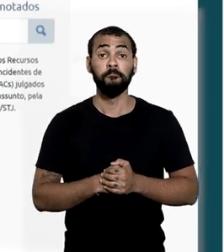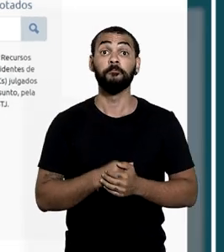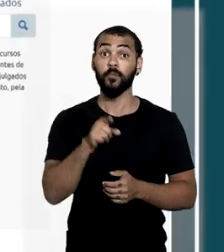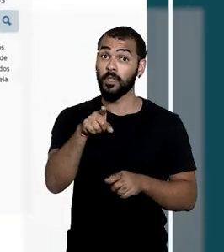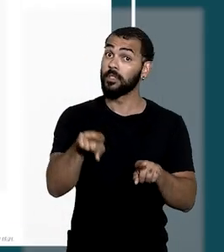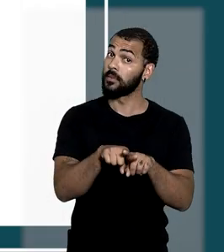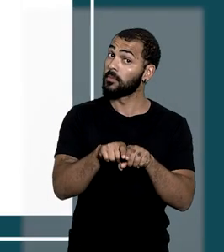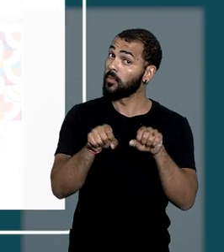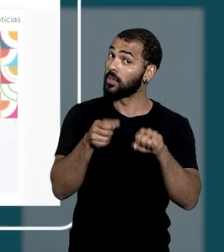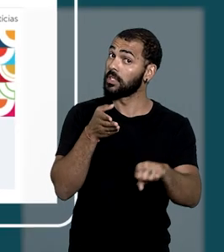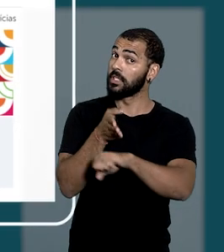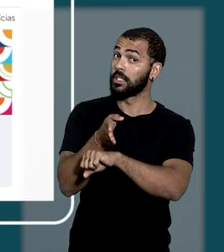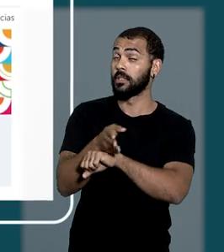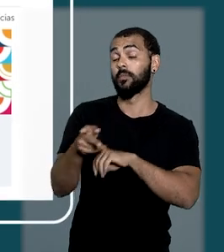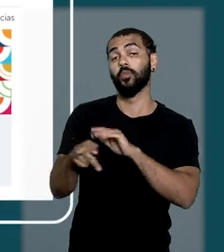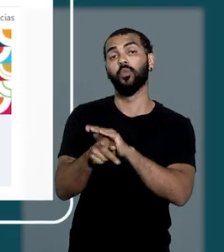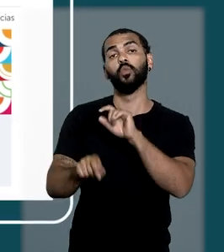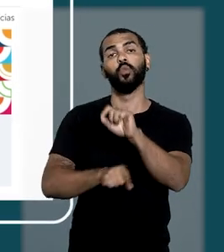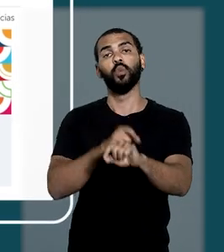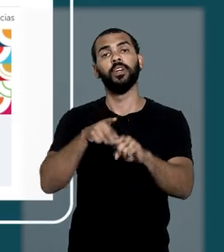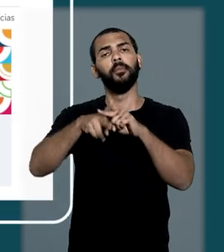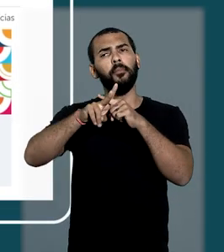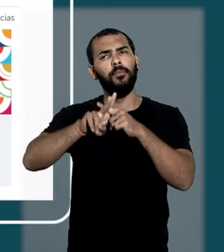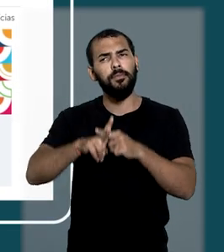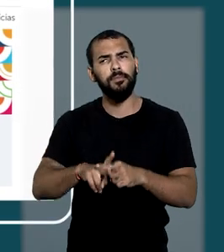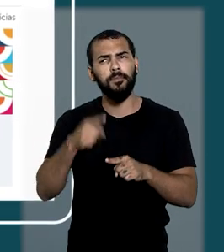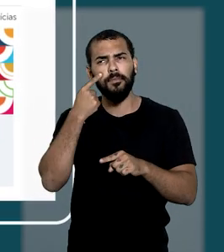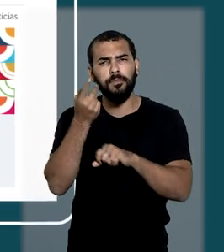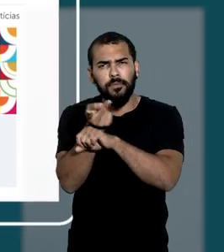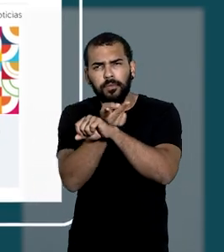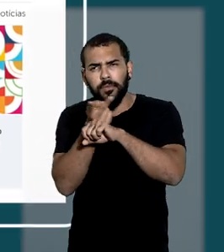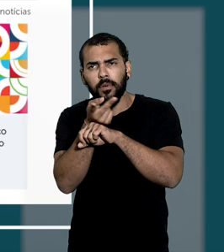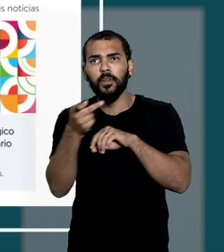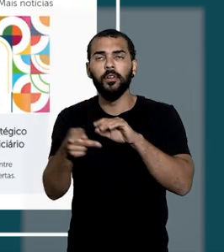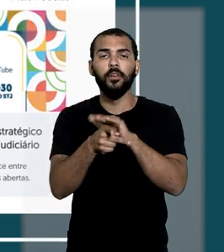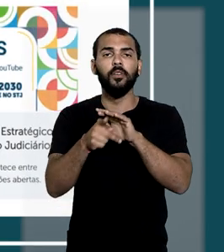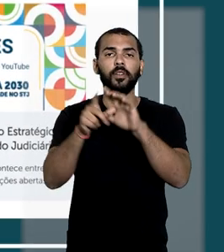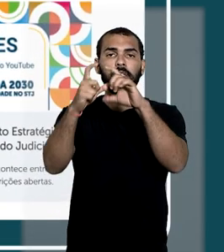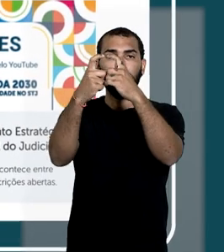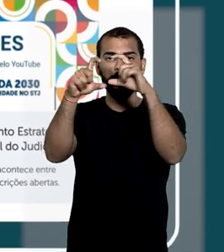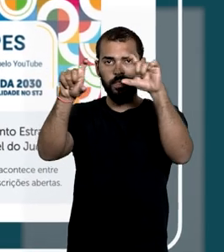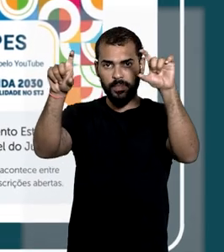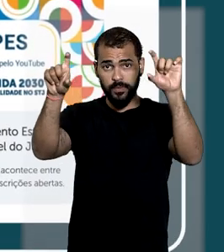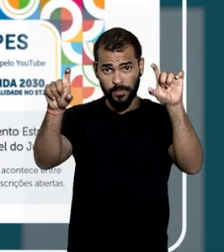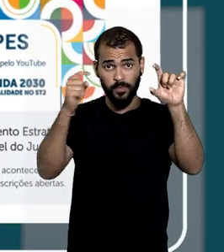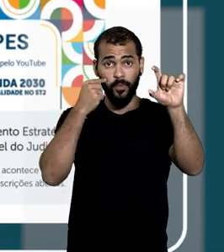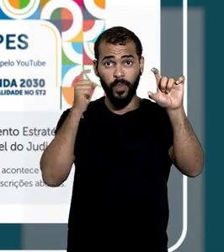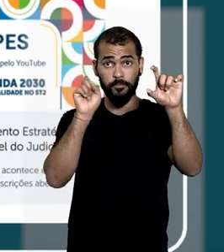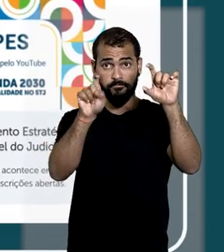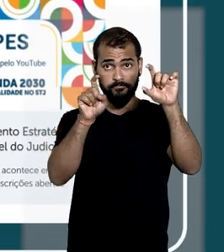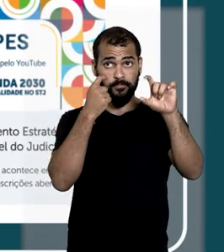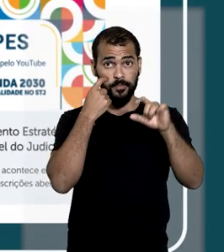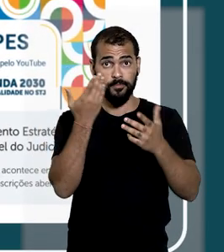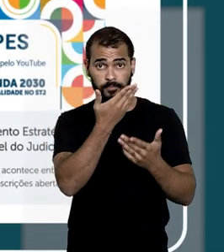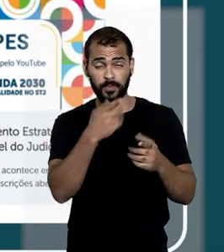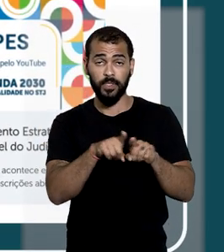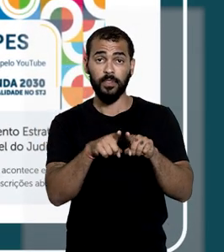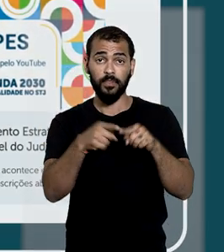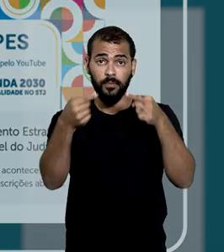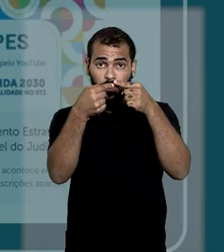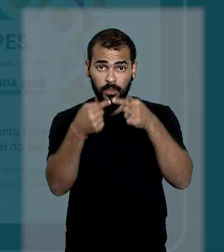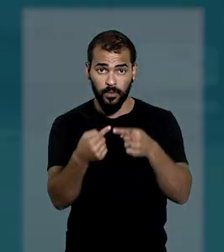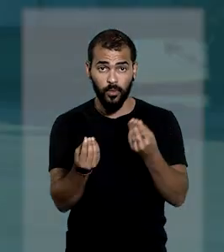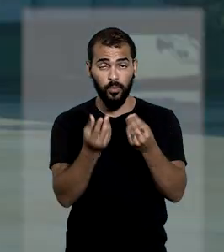Você pode acessar também a ferramenta de busca de precedentes e repetitivos no canto esquerdo da tela e adequar os